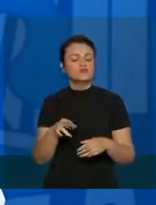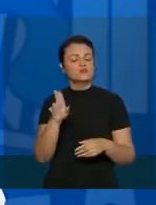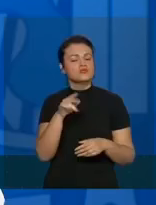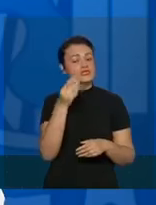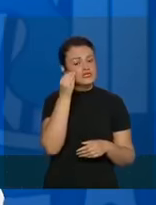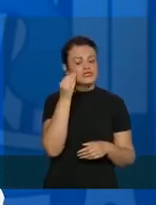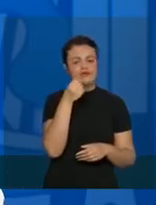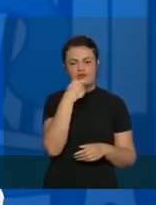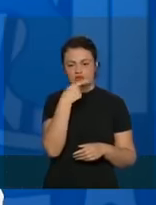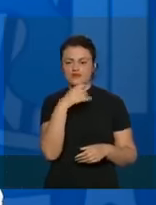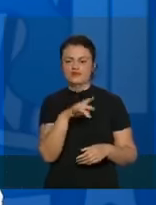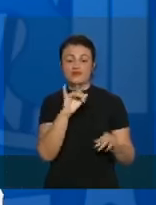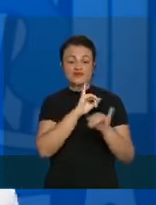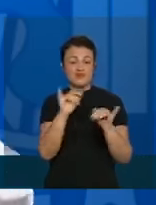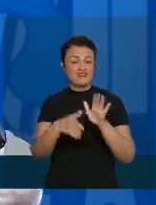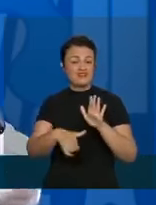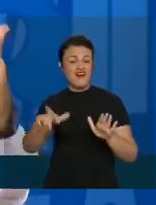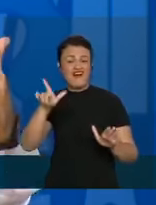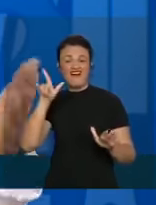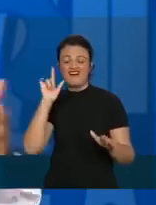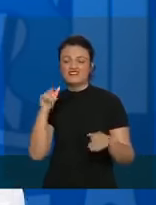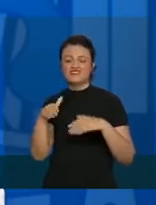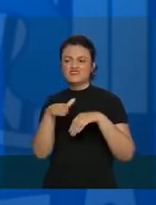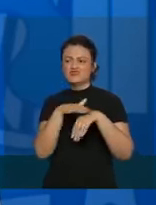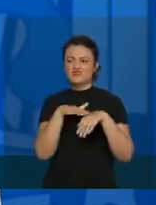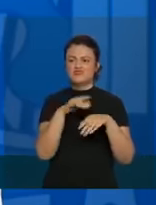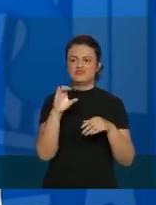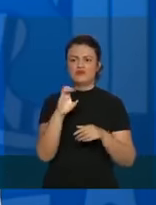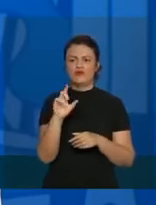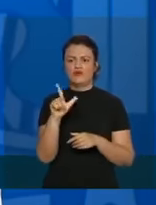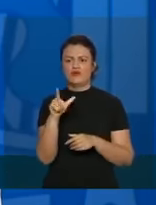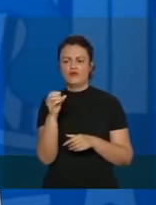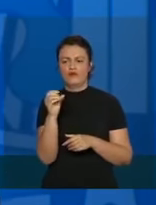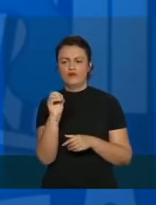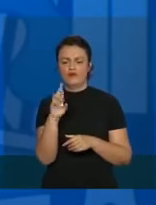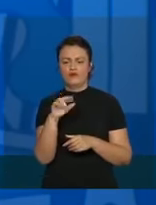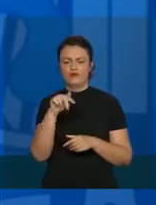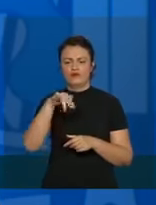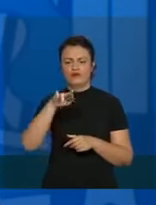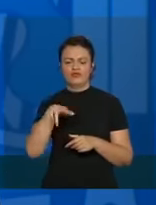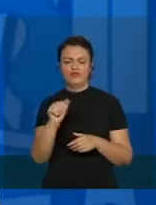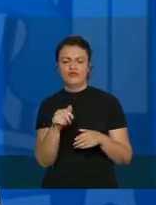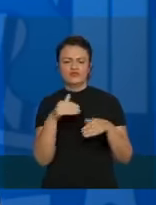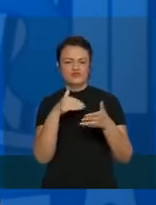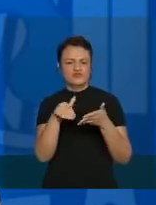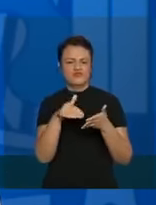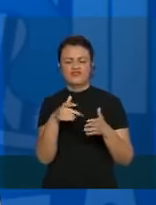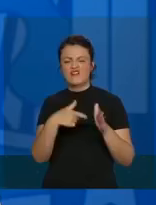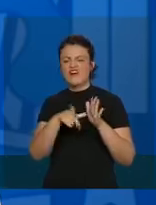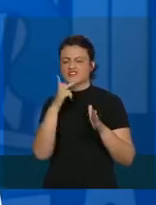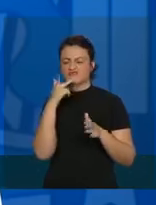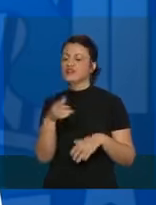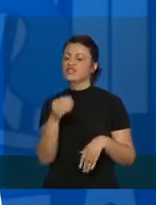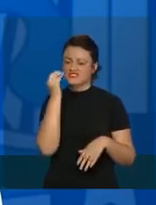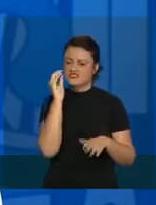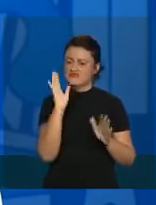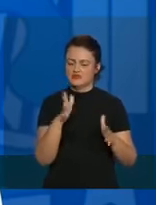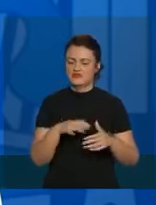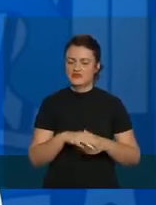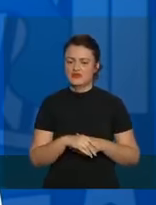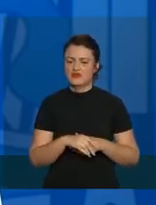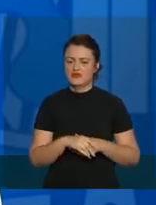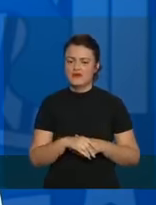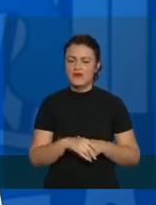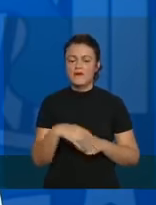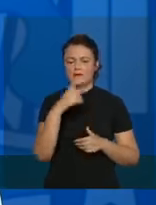anunciado muito antes de qualquer conversa sobre cloroquina pelo secretário Denizar Viana. Por que que faz no